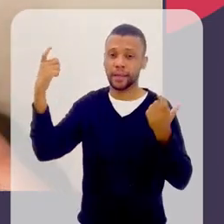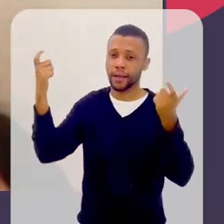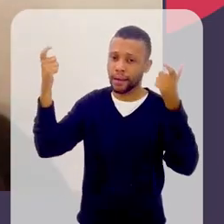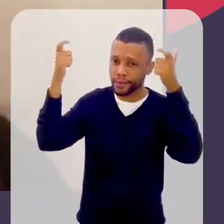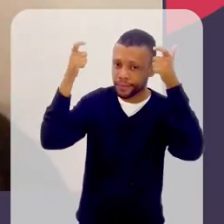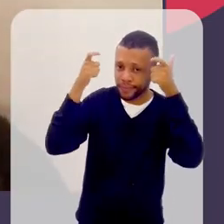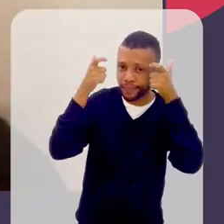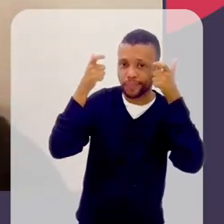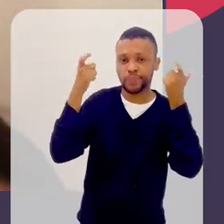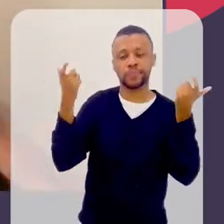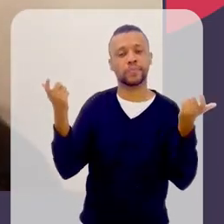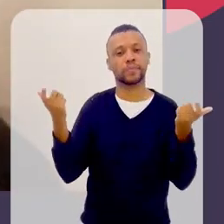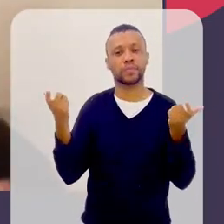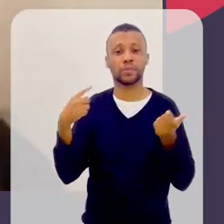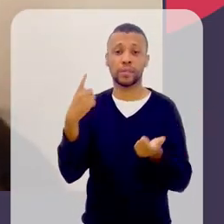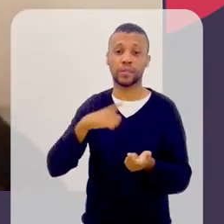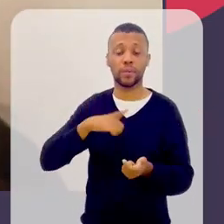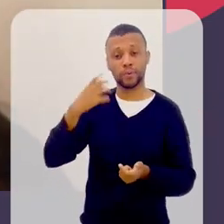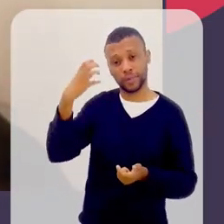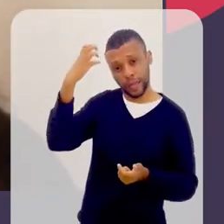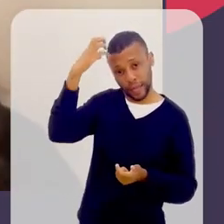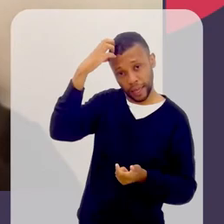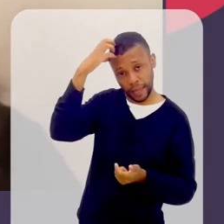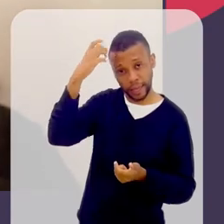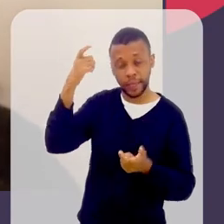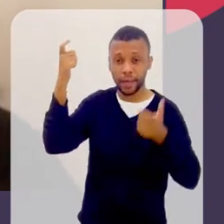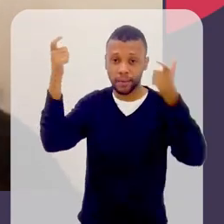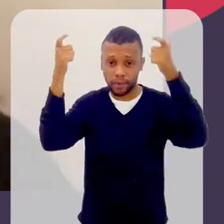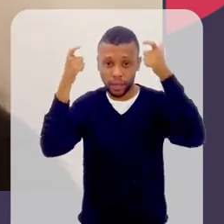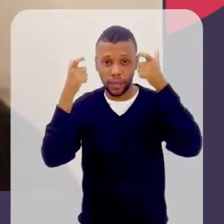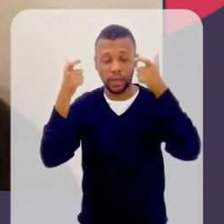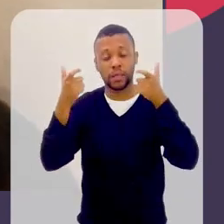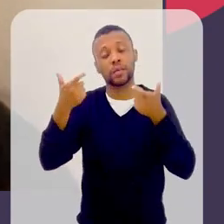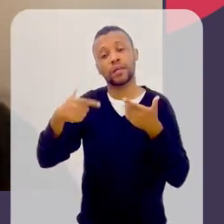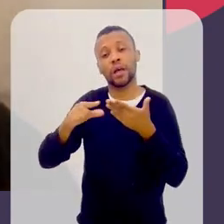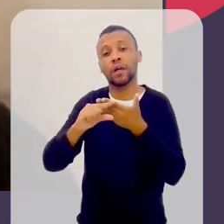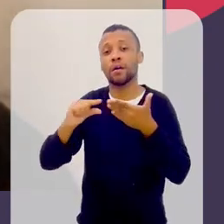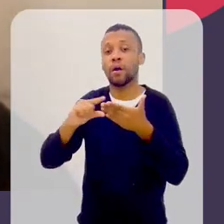recebiam instrução, tanto é que nós temos rainhas e princesas filósofas.